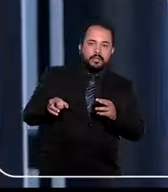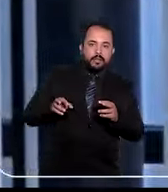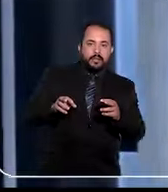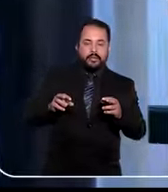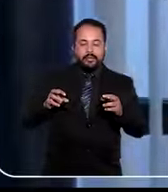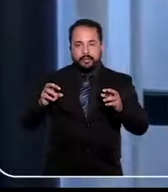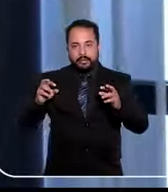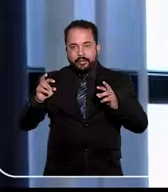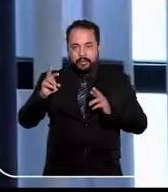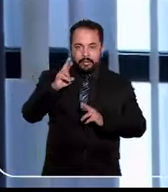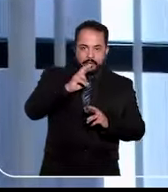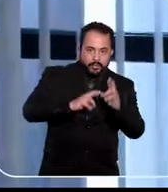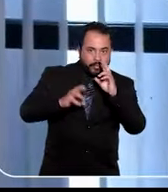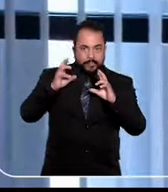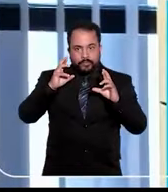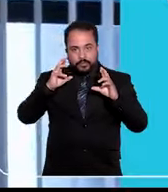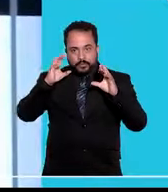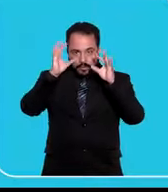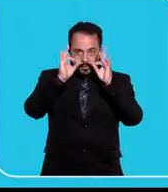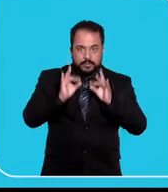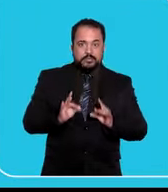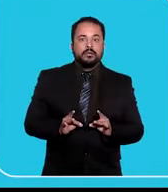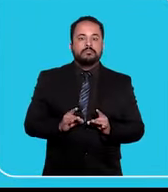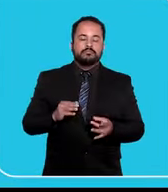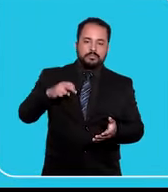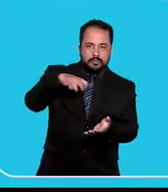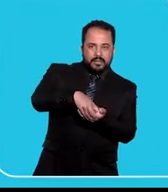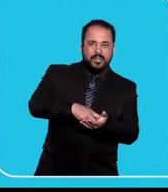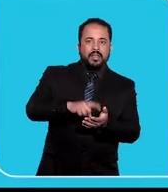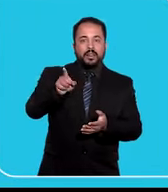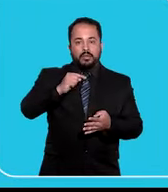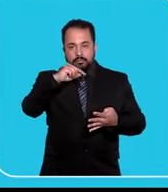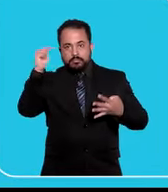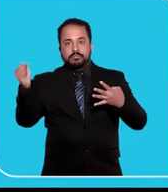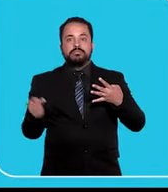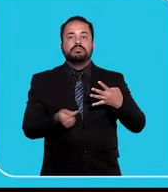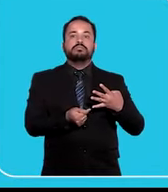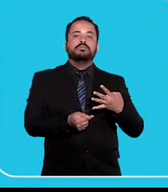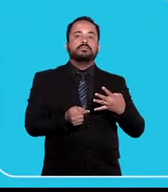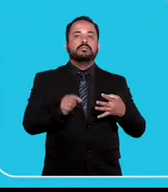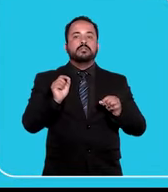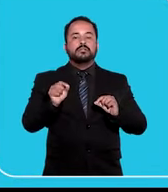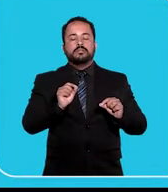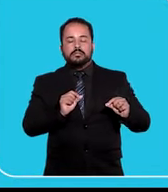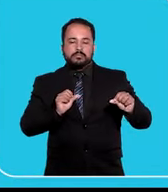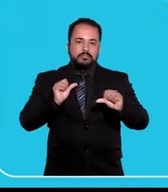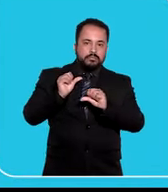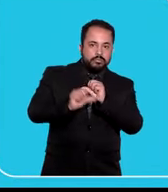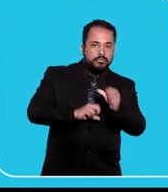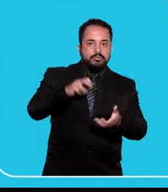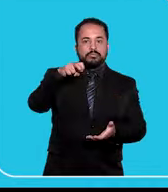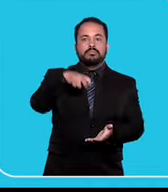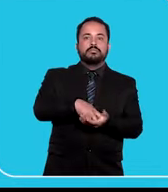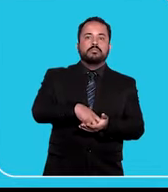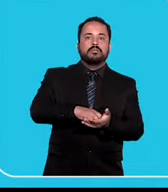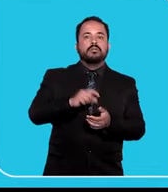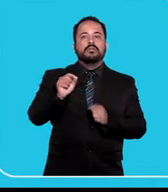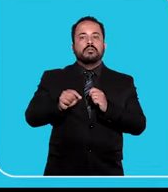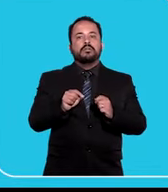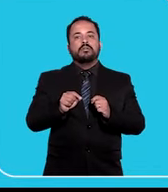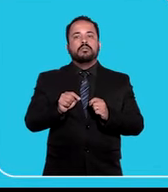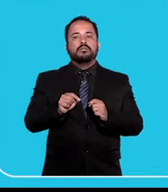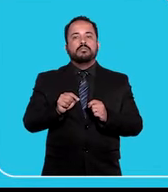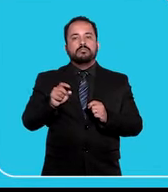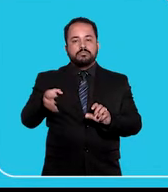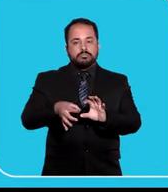um novo processo. O julgamento da revisão criminal pode resultar na confirmação da sentença original, na